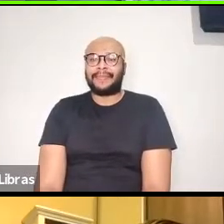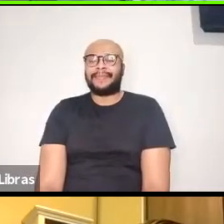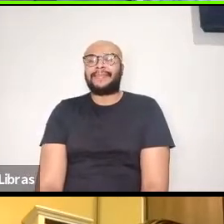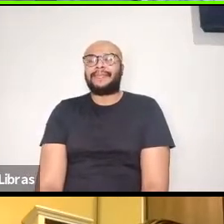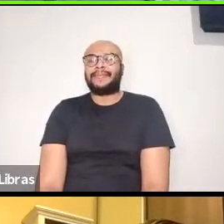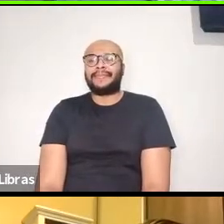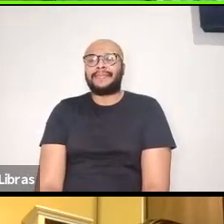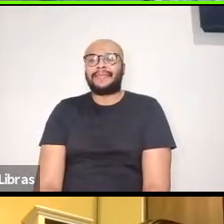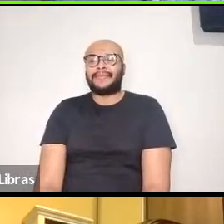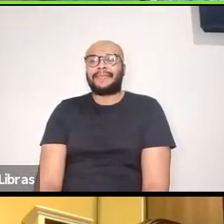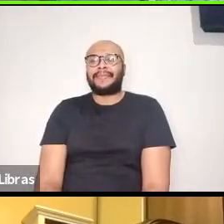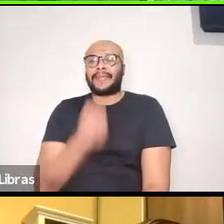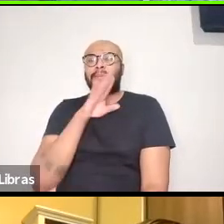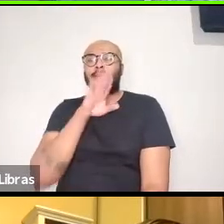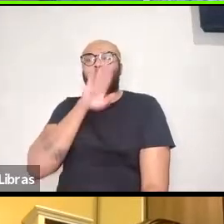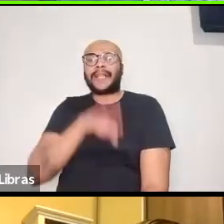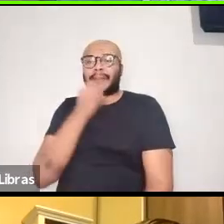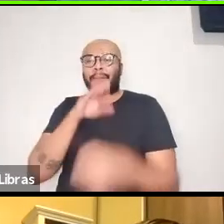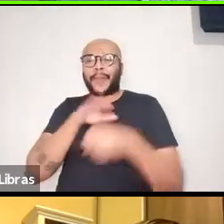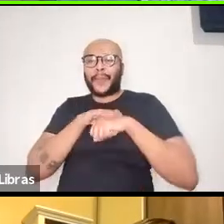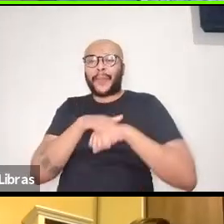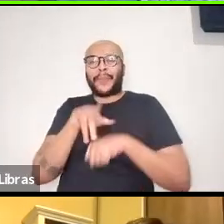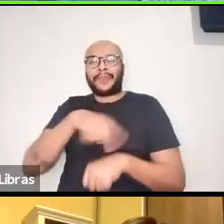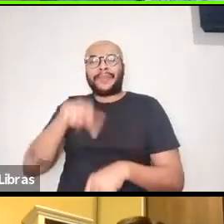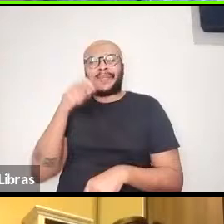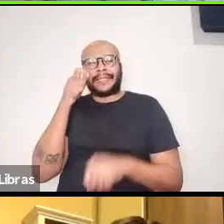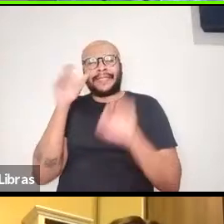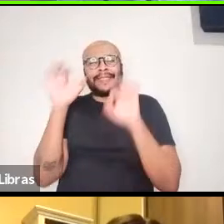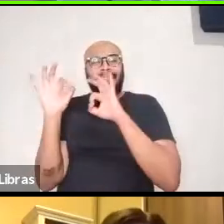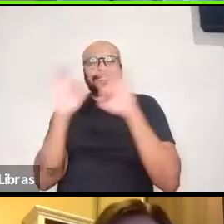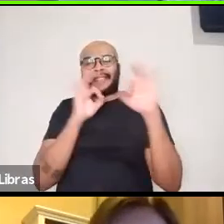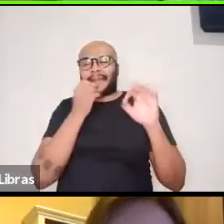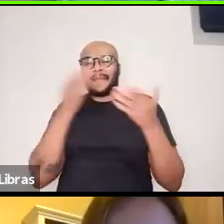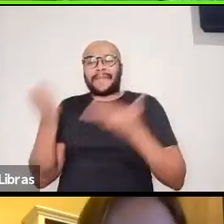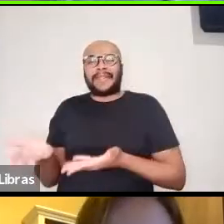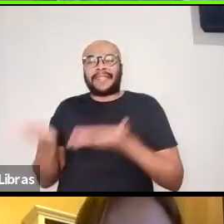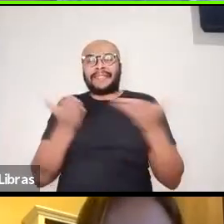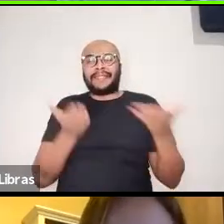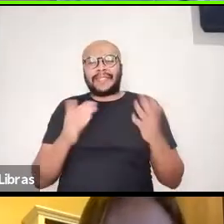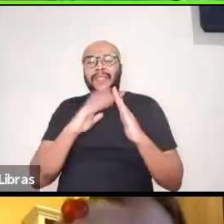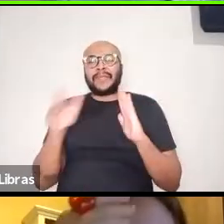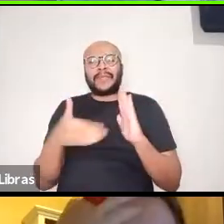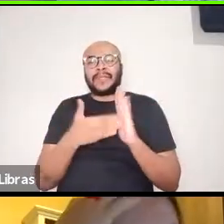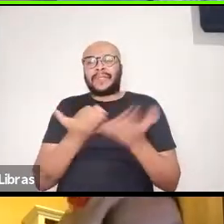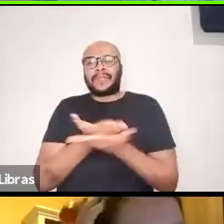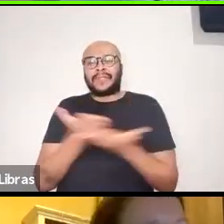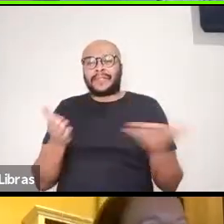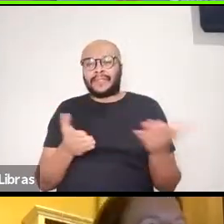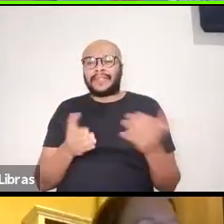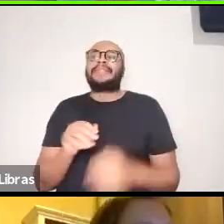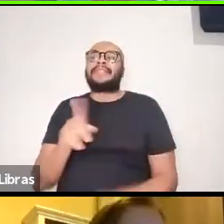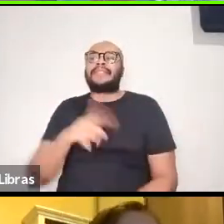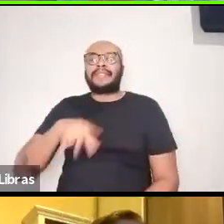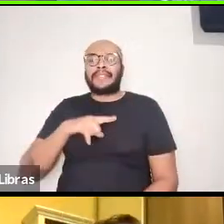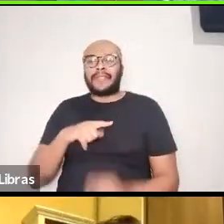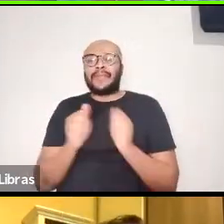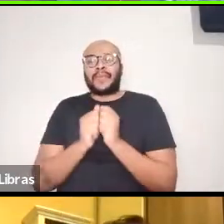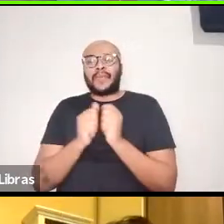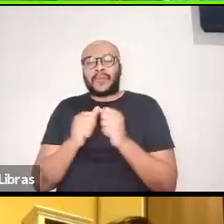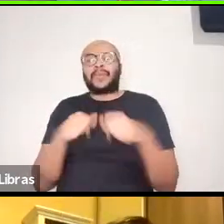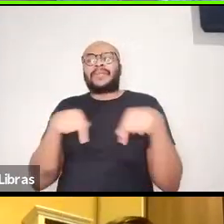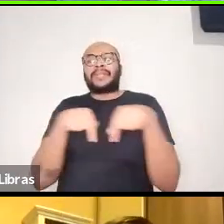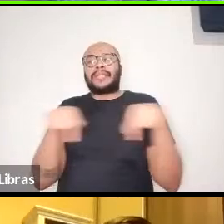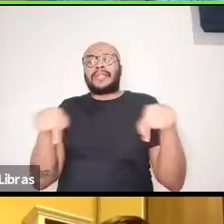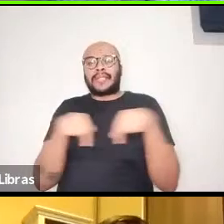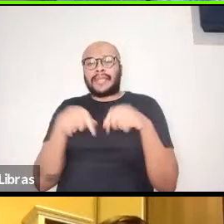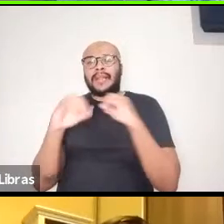Boa tarde, boa noite, sejam todos aqui os que estão conosco dentro da sala, os